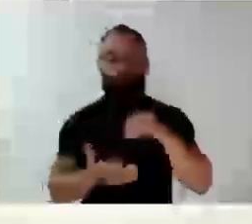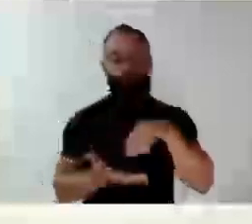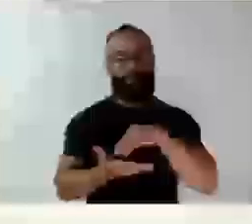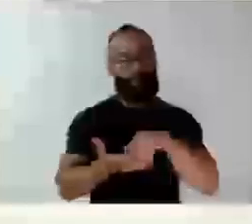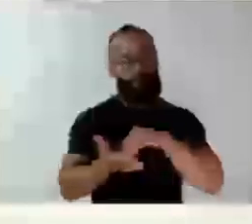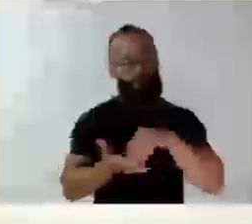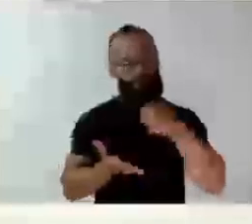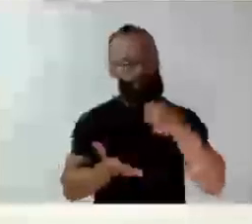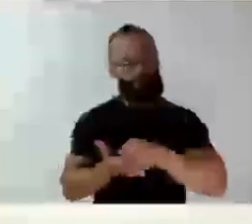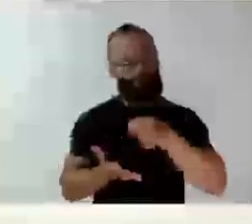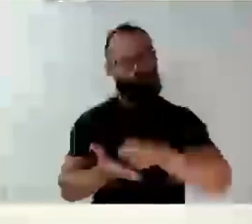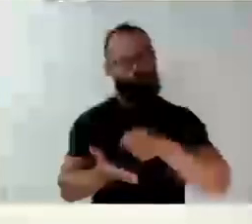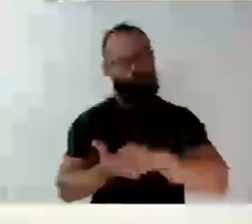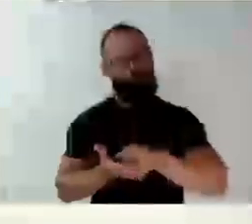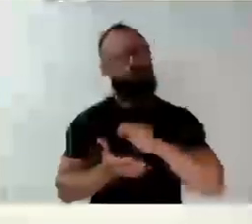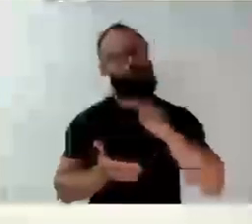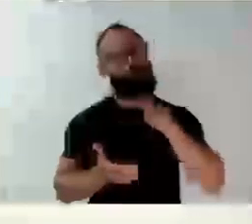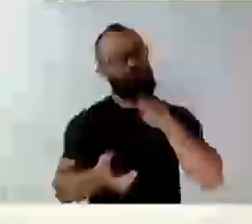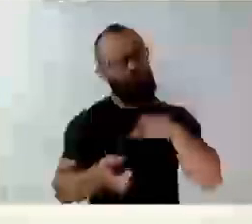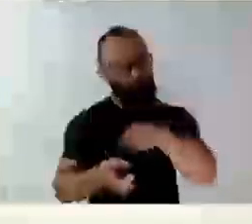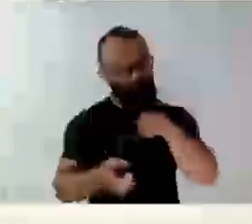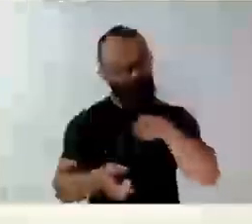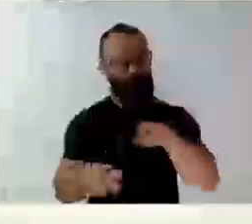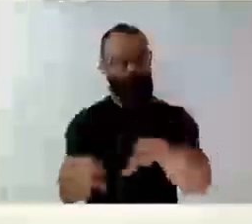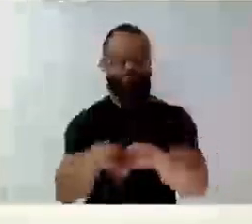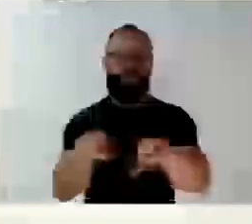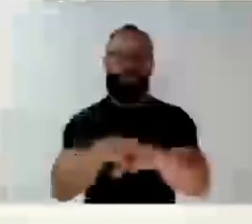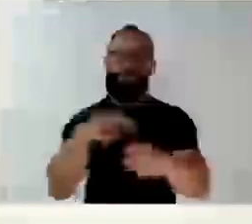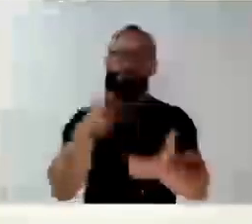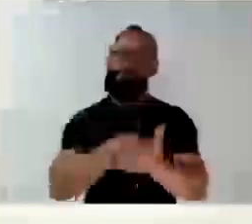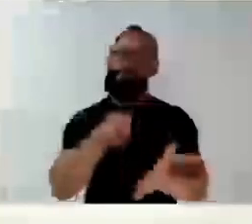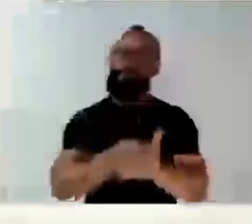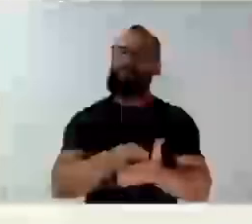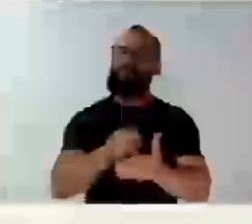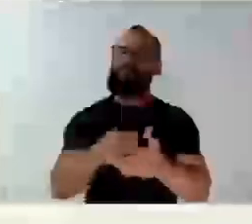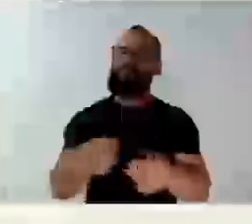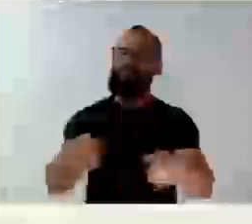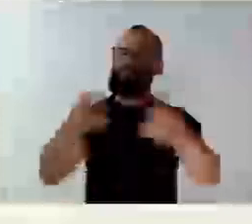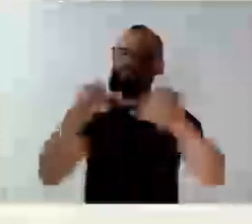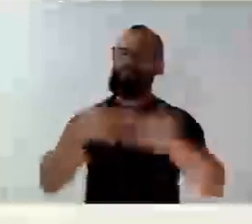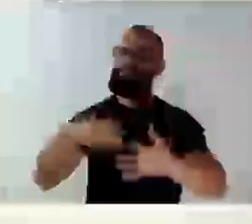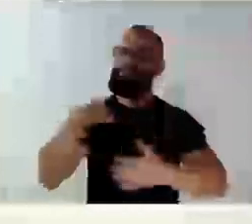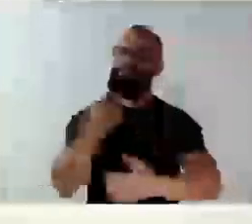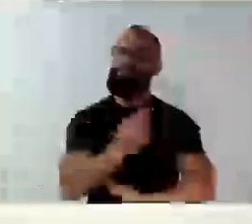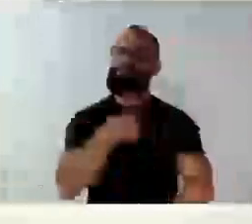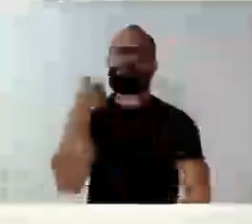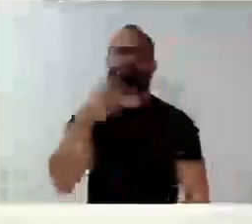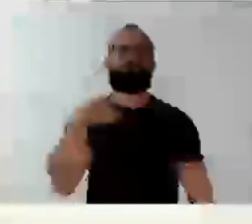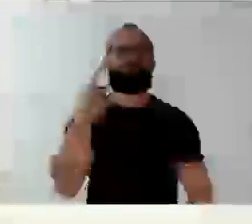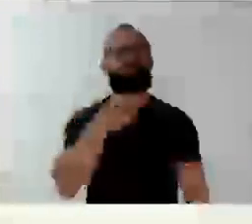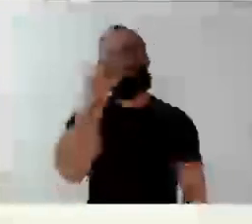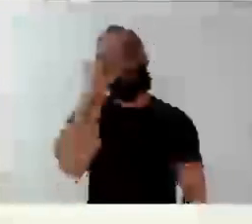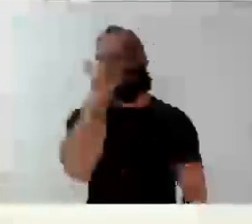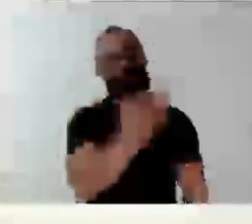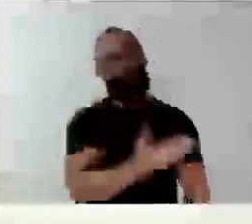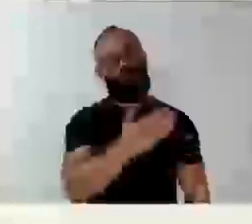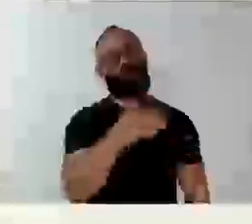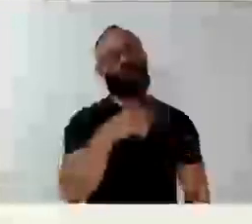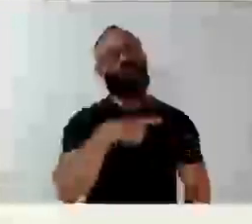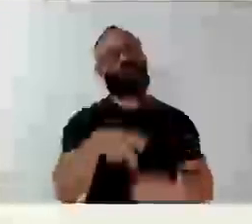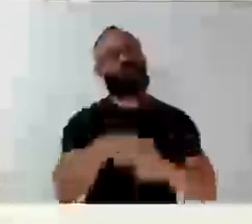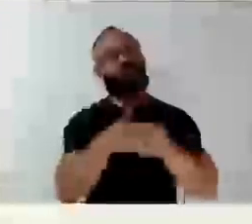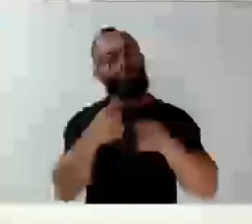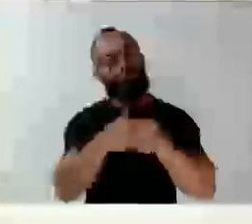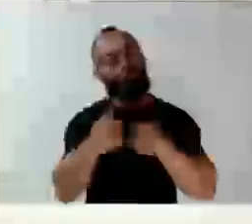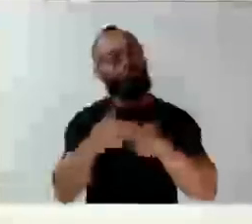cobrando. Fico feliz por o senhor também fazer essa cobrança e trazer até nós, vereadores. Parabéns. Obrigado também pelo carinho que o senhor